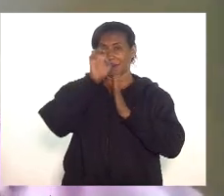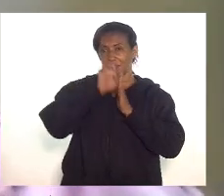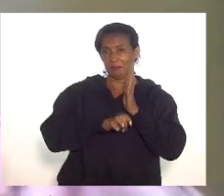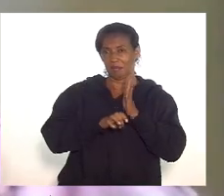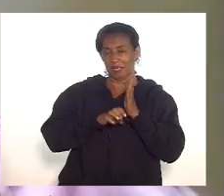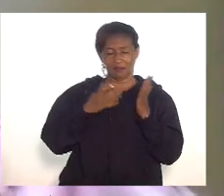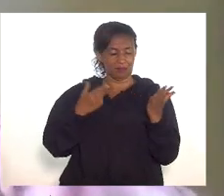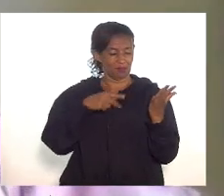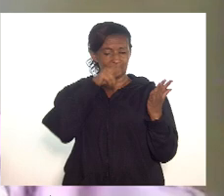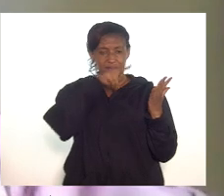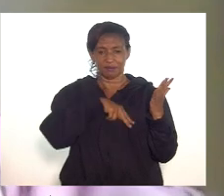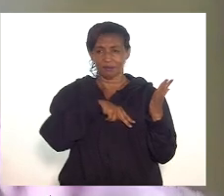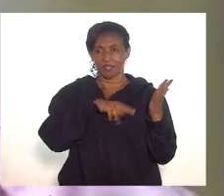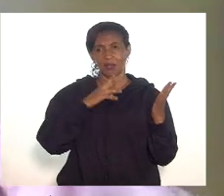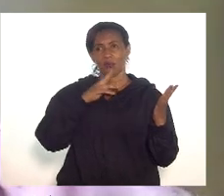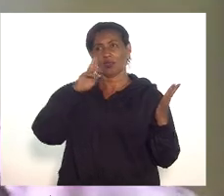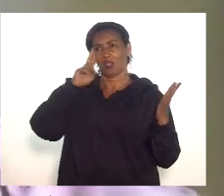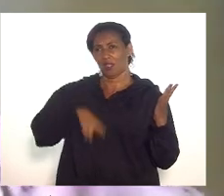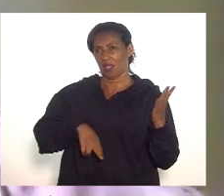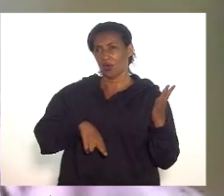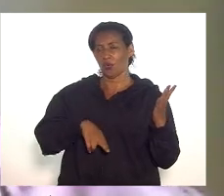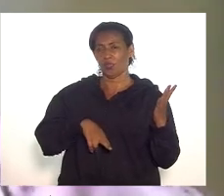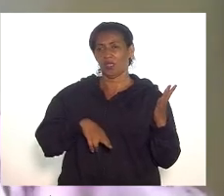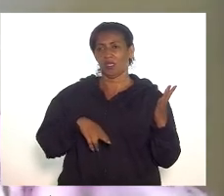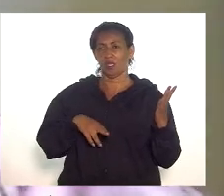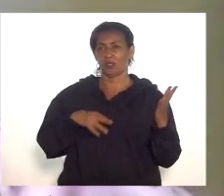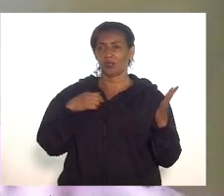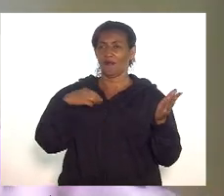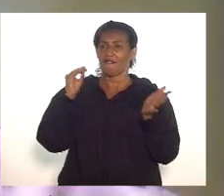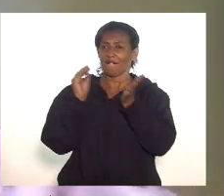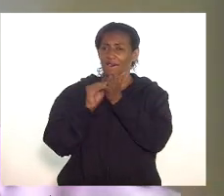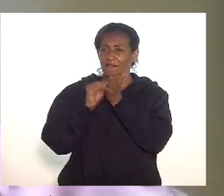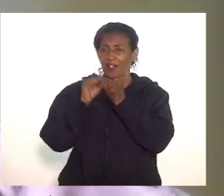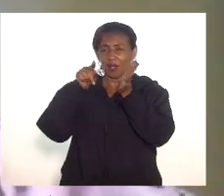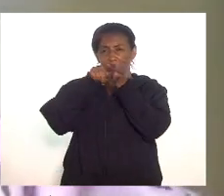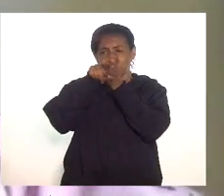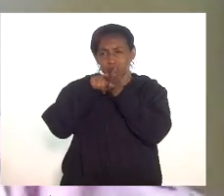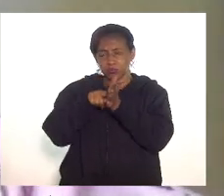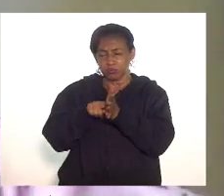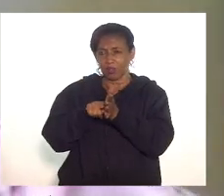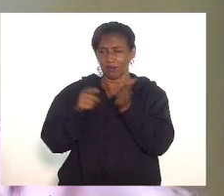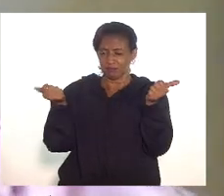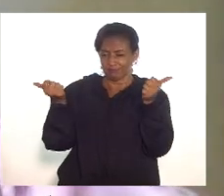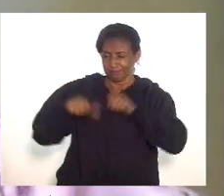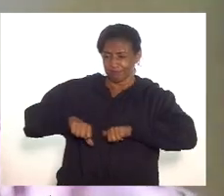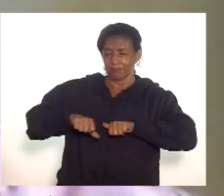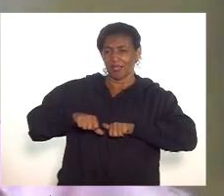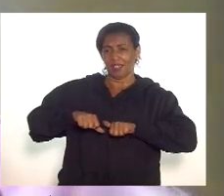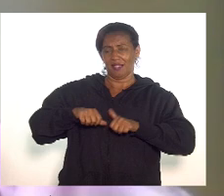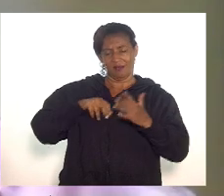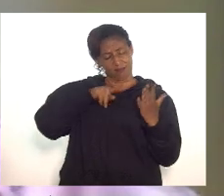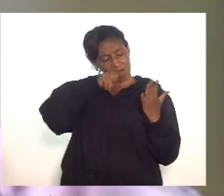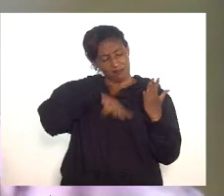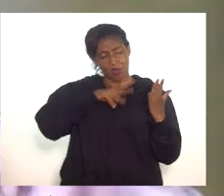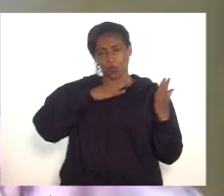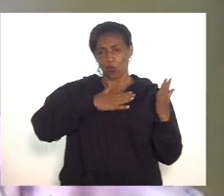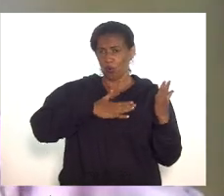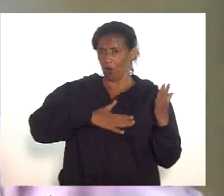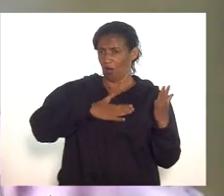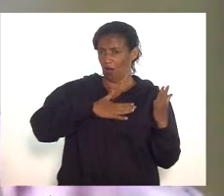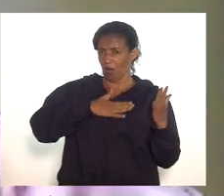Momentaneamente, reconheço aqui, sem ainda ter examinado com mais vagar a matéria, eu vou,